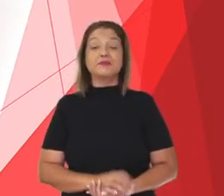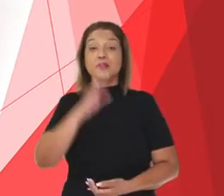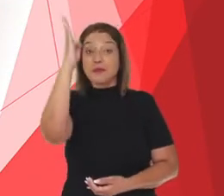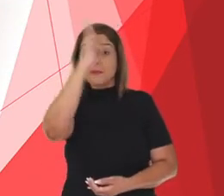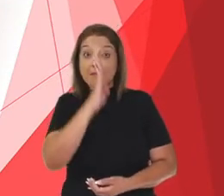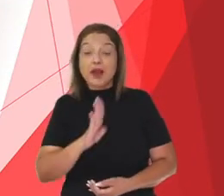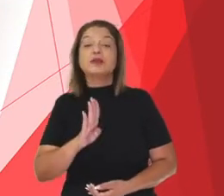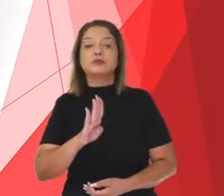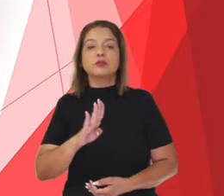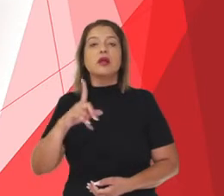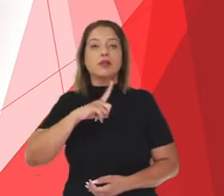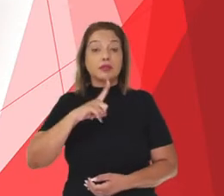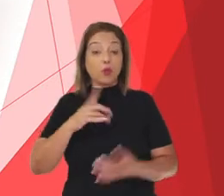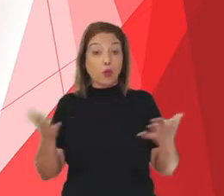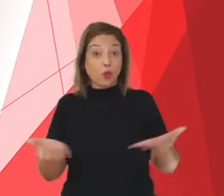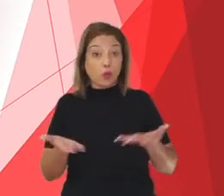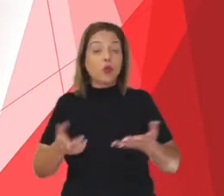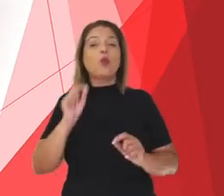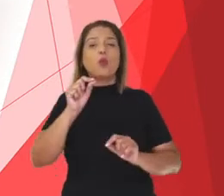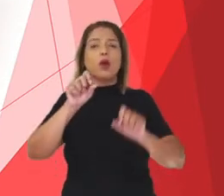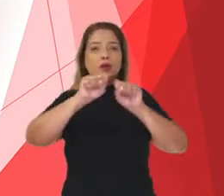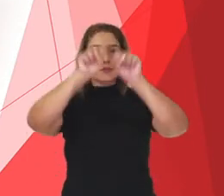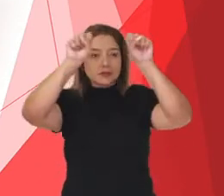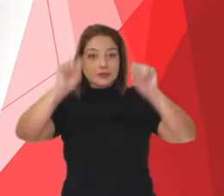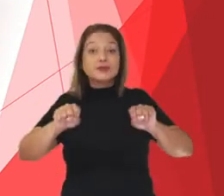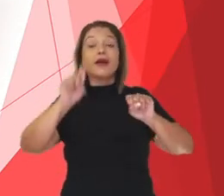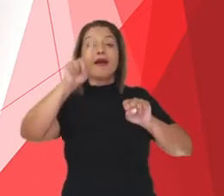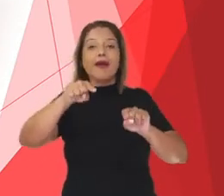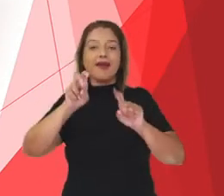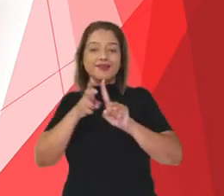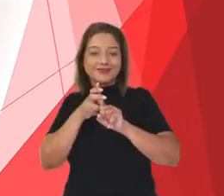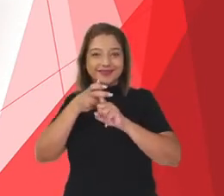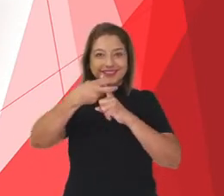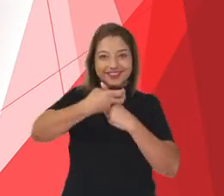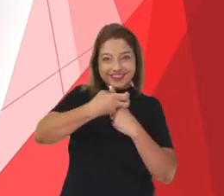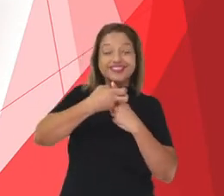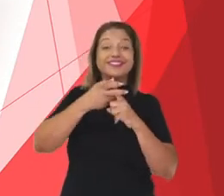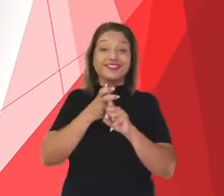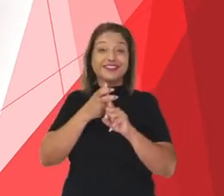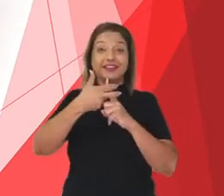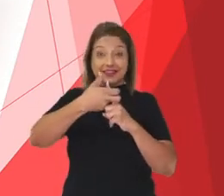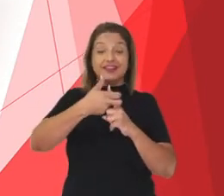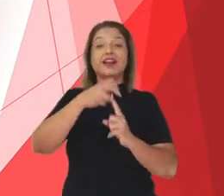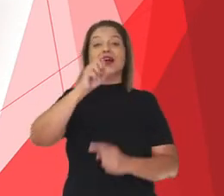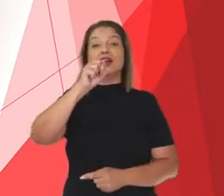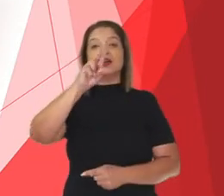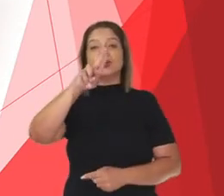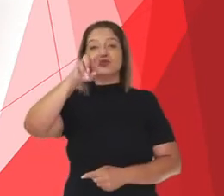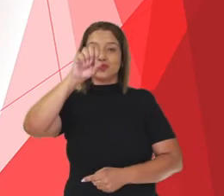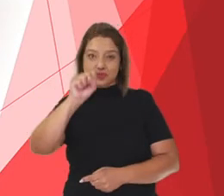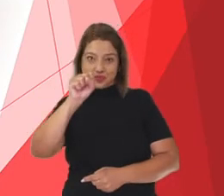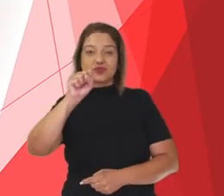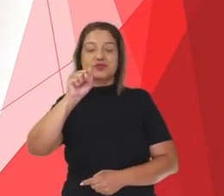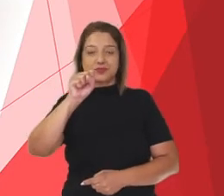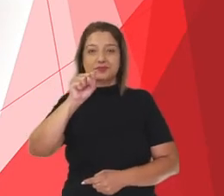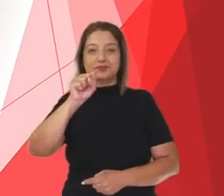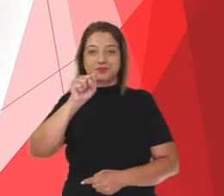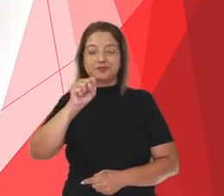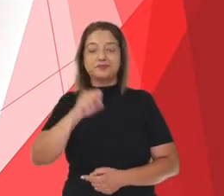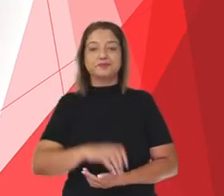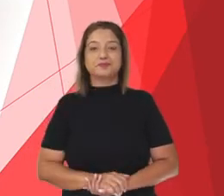O Brasil tem hoje o Sistema Único de Saúde, que é conhecido pela sigla SUS.